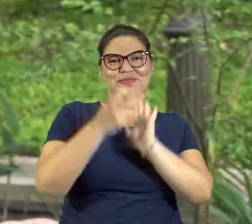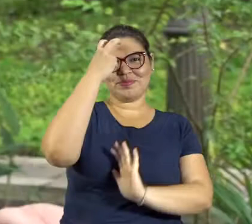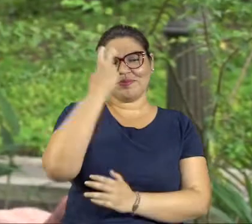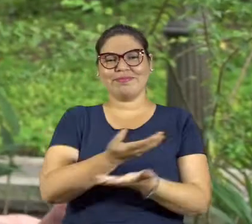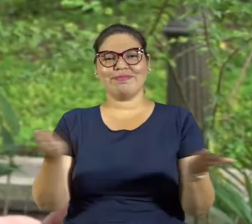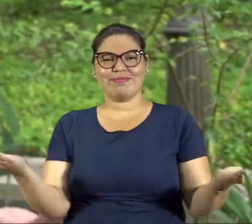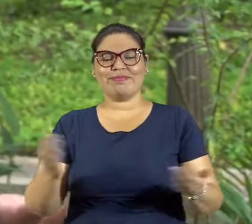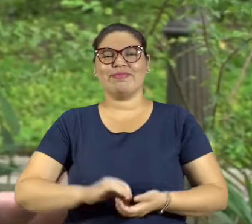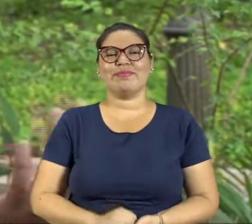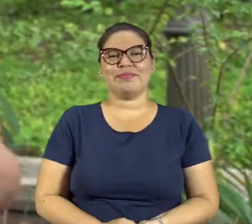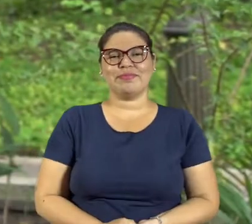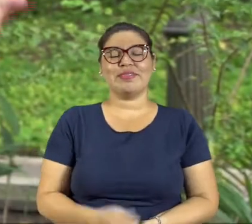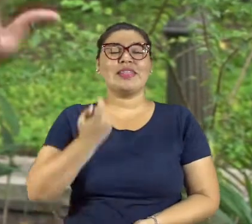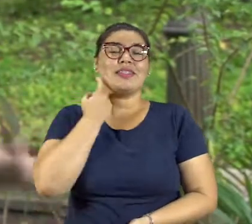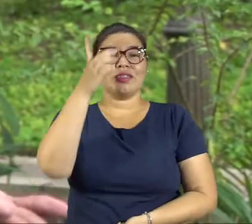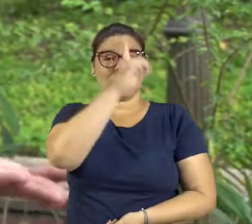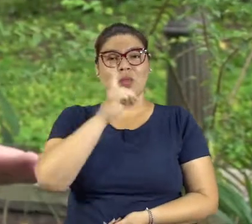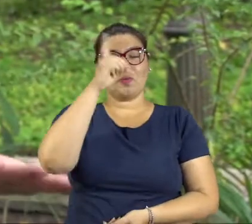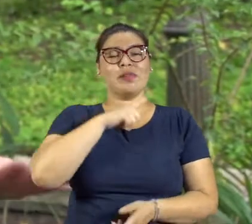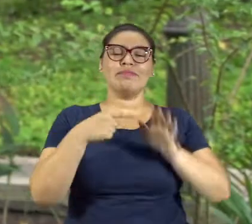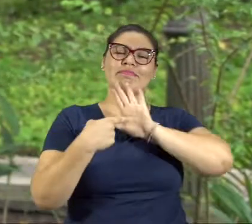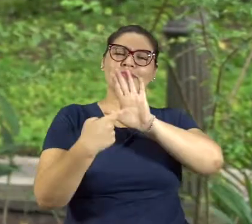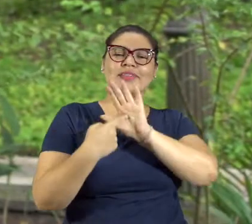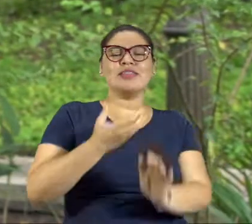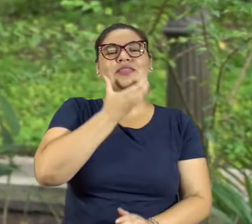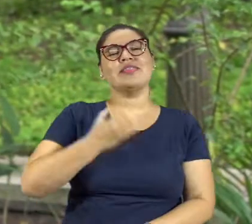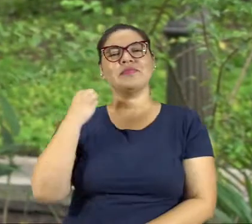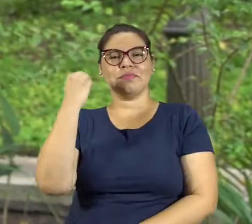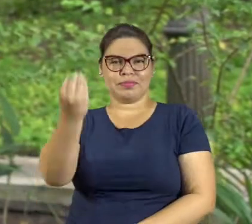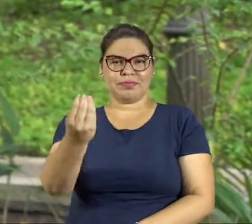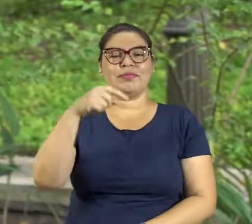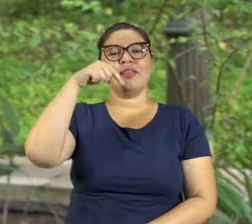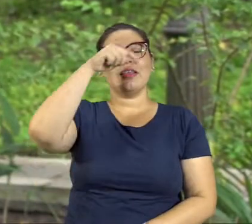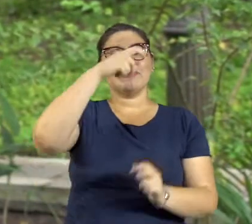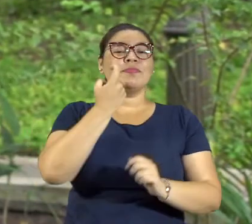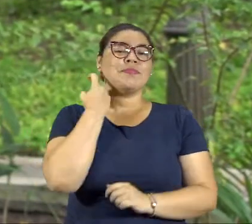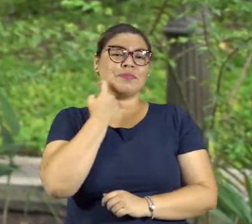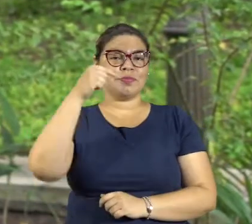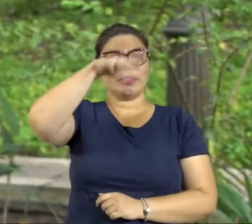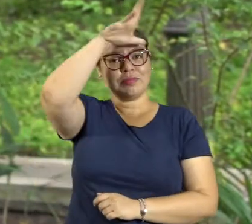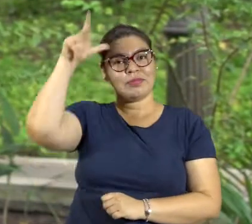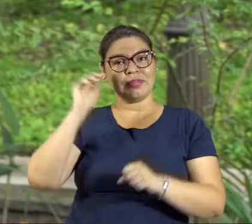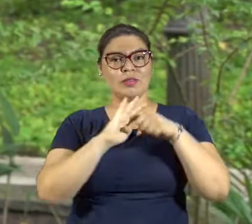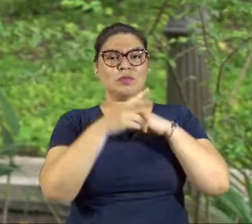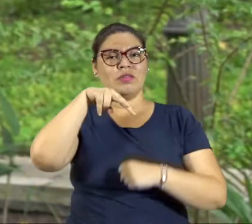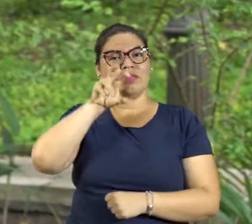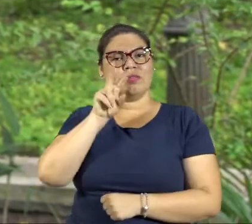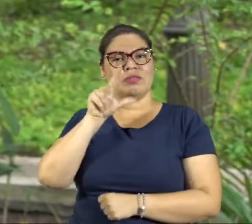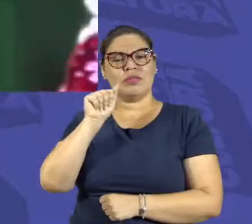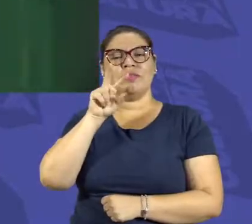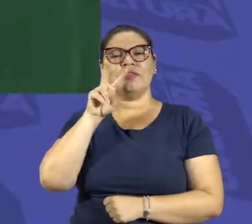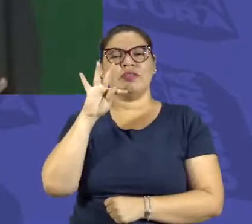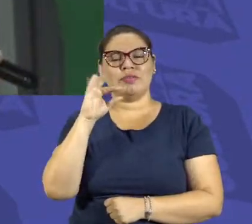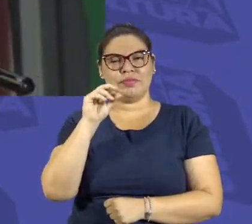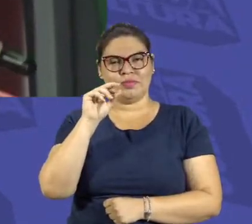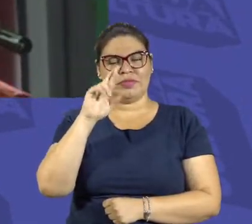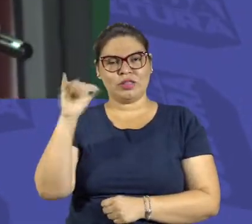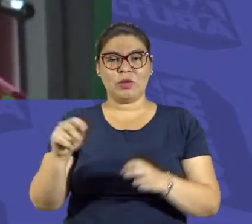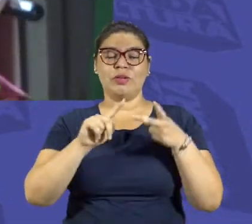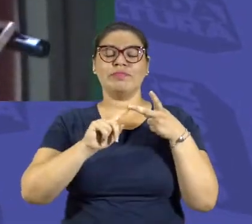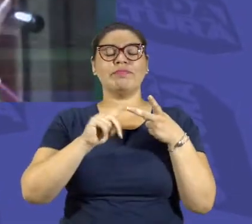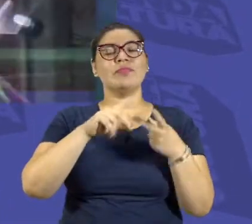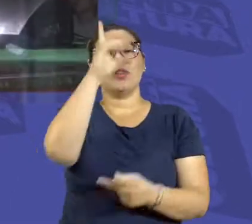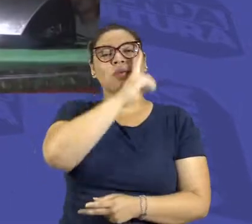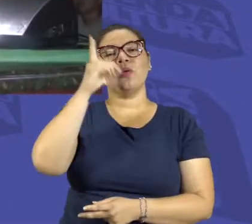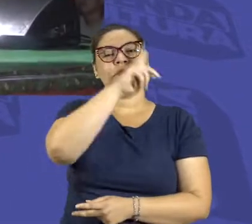Oi, oi, gente! Mais uma Agenda Cultura pra vocês. E neste fim de semana tem mais apresentações do Natal e Itinerante. Na sexta, no Nova Vitória, às